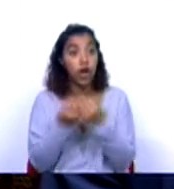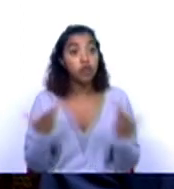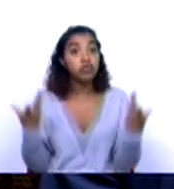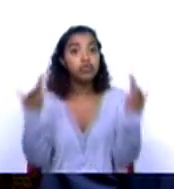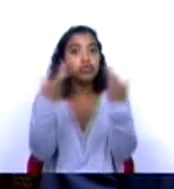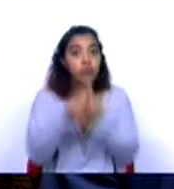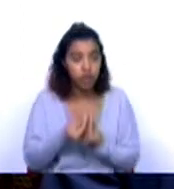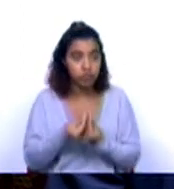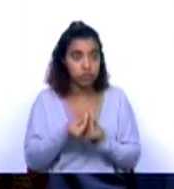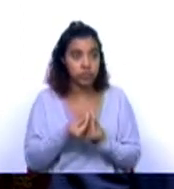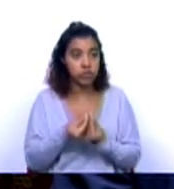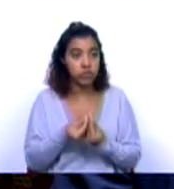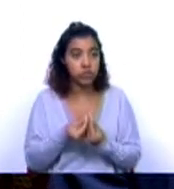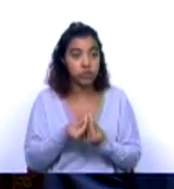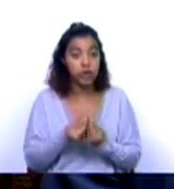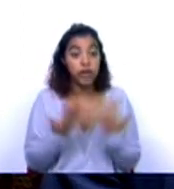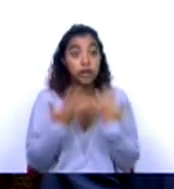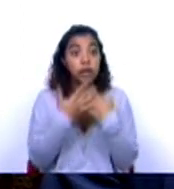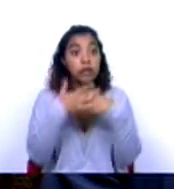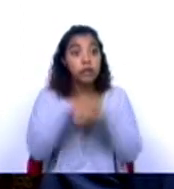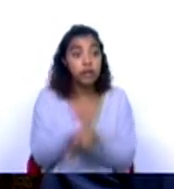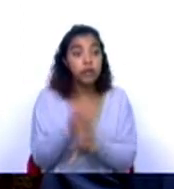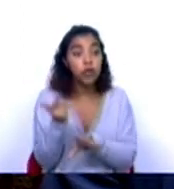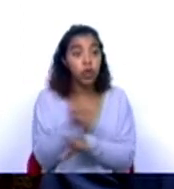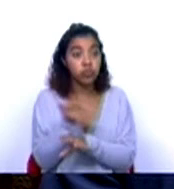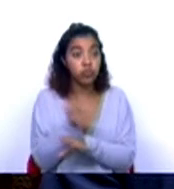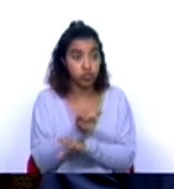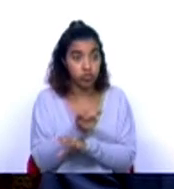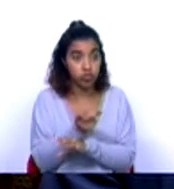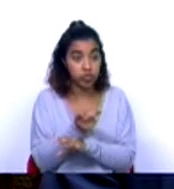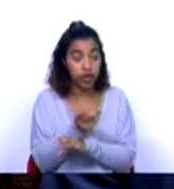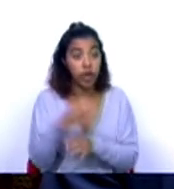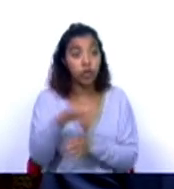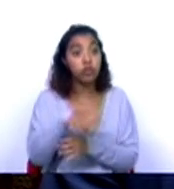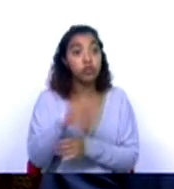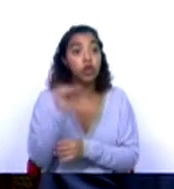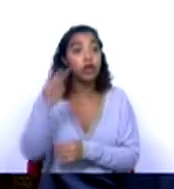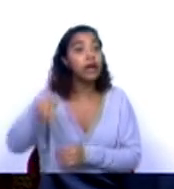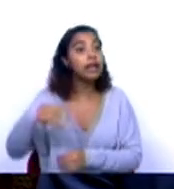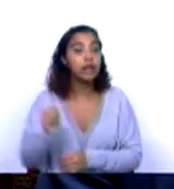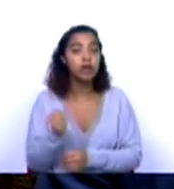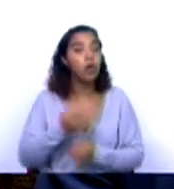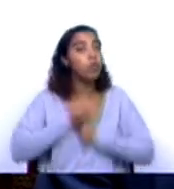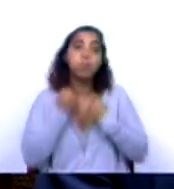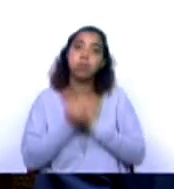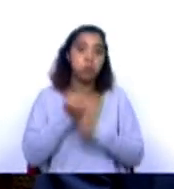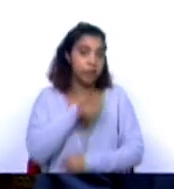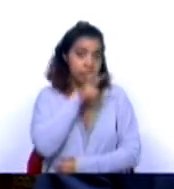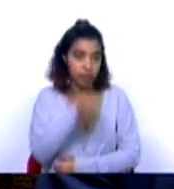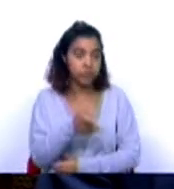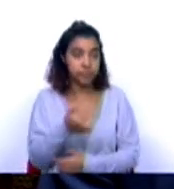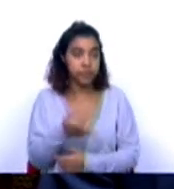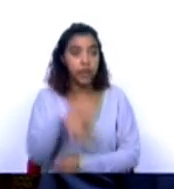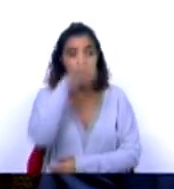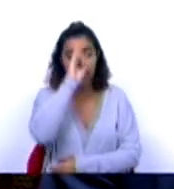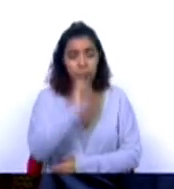Onde a integração desses setores se faz onde o Serviço Nacional de Saúde não tem a capacidade de responder. E lembramo-nos